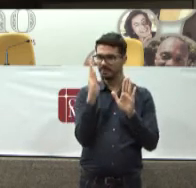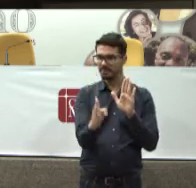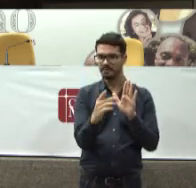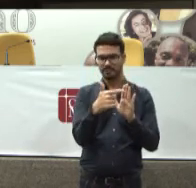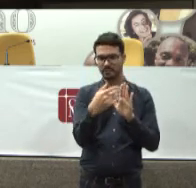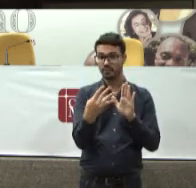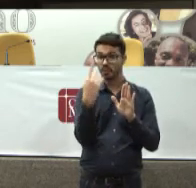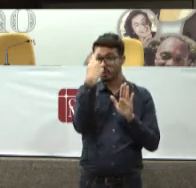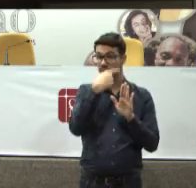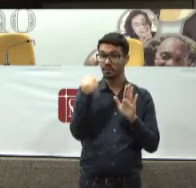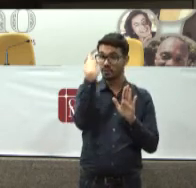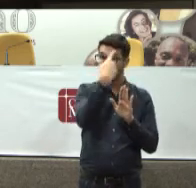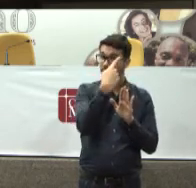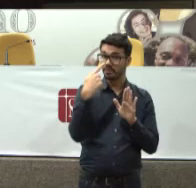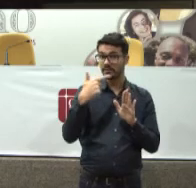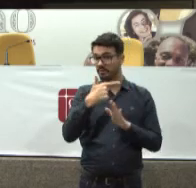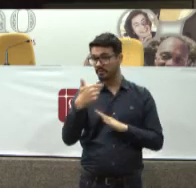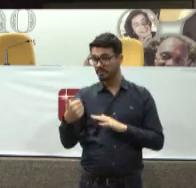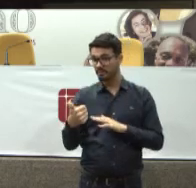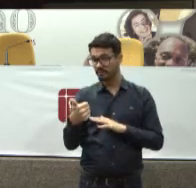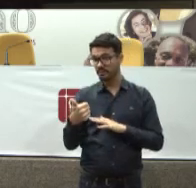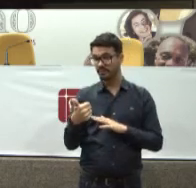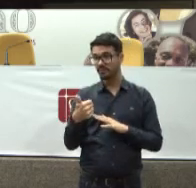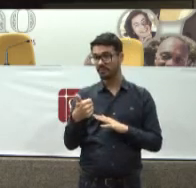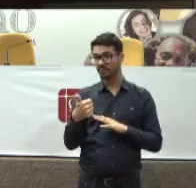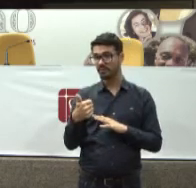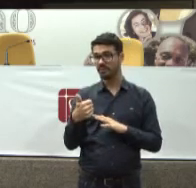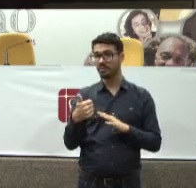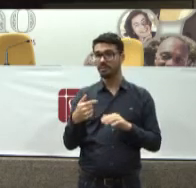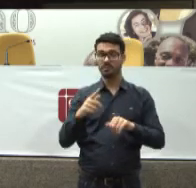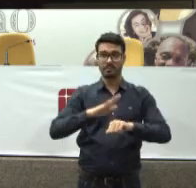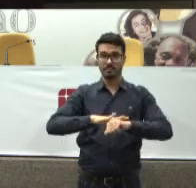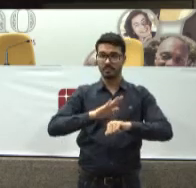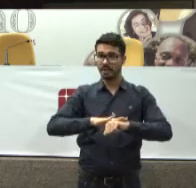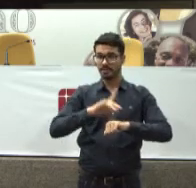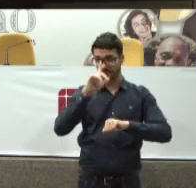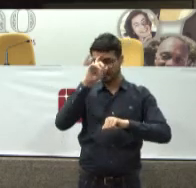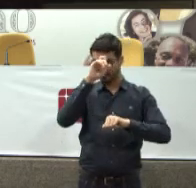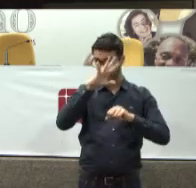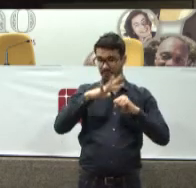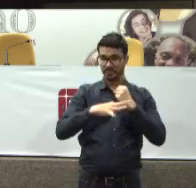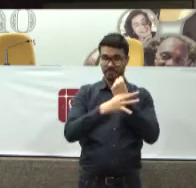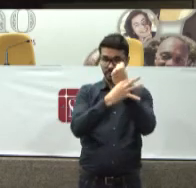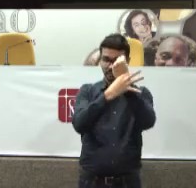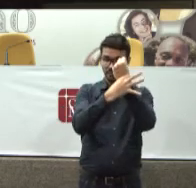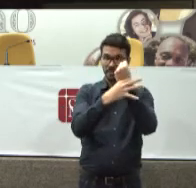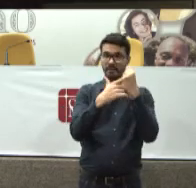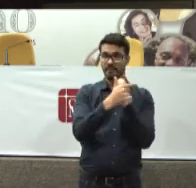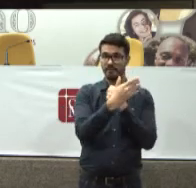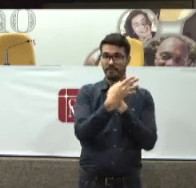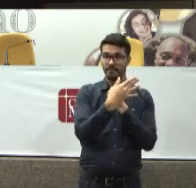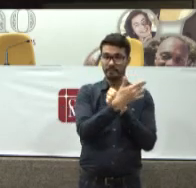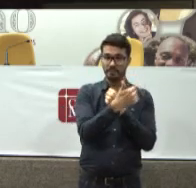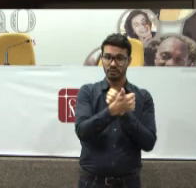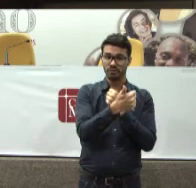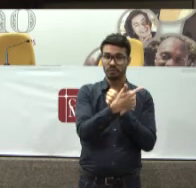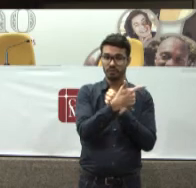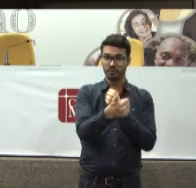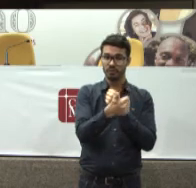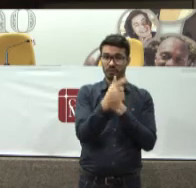24 horas Até no máximo 21 Os procedimentos Mais complexos São garantidos A quem tem plano de saúde Em até 21 dias